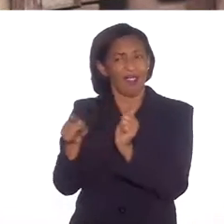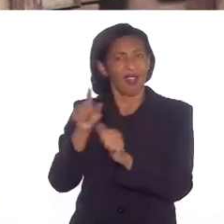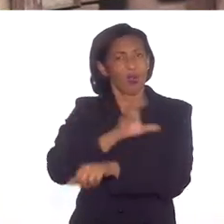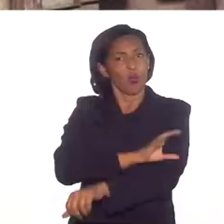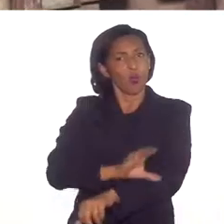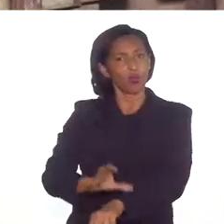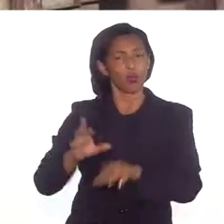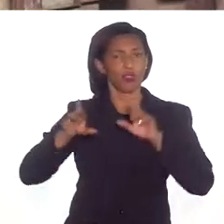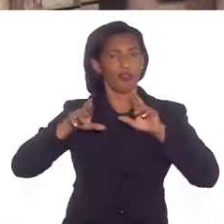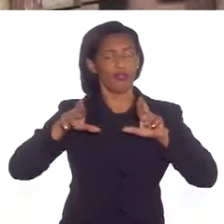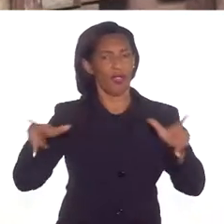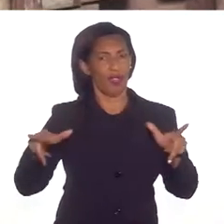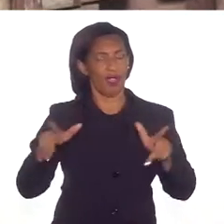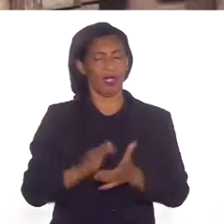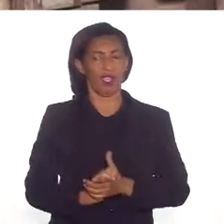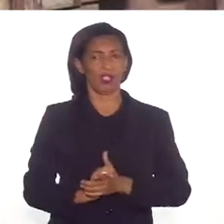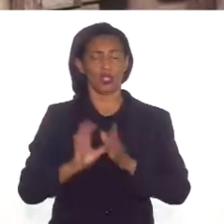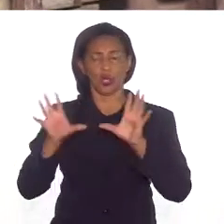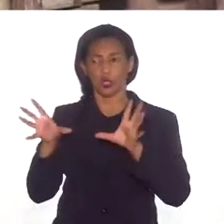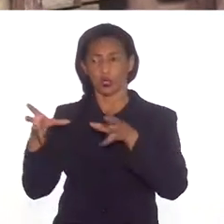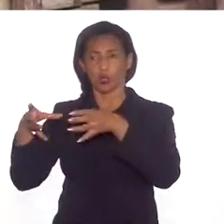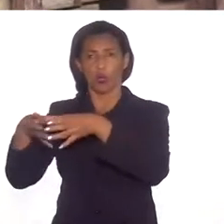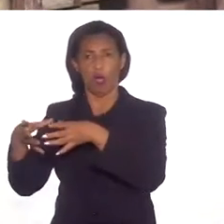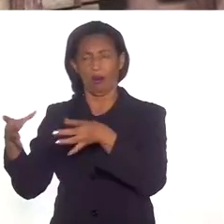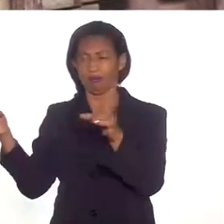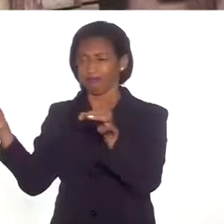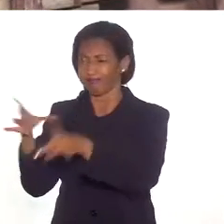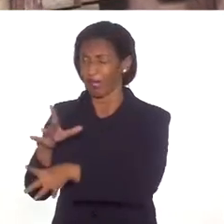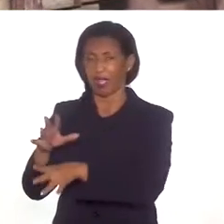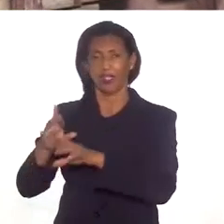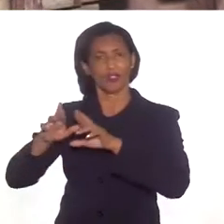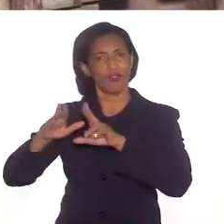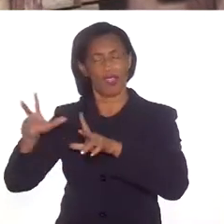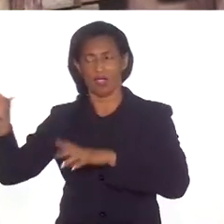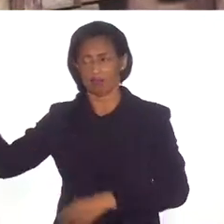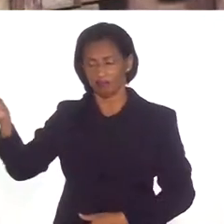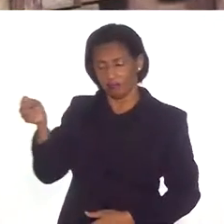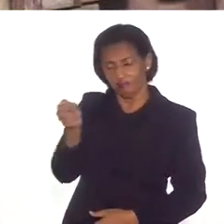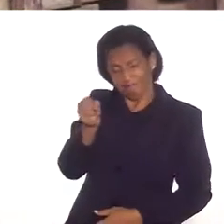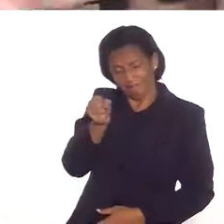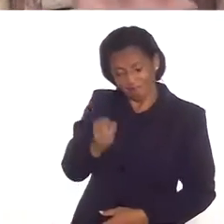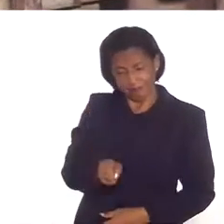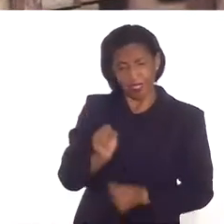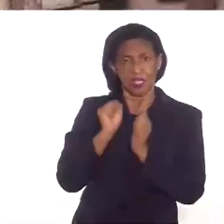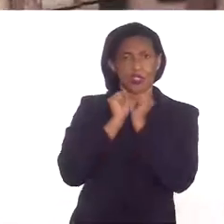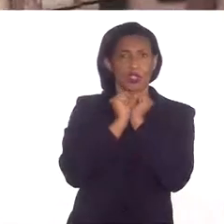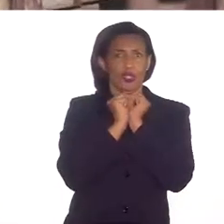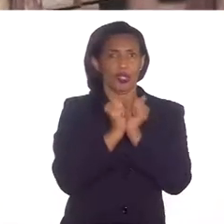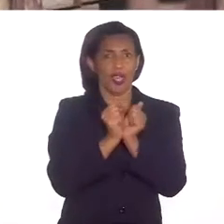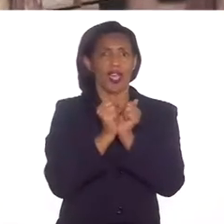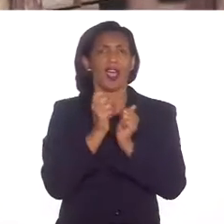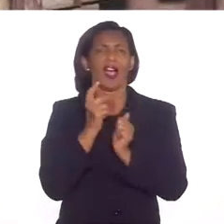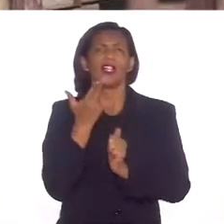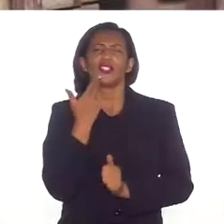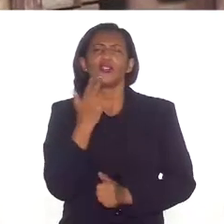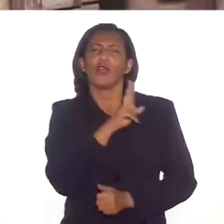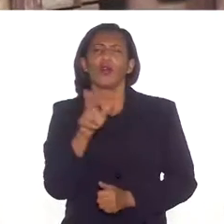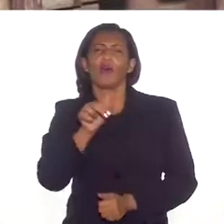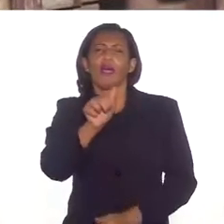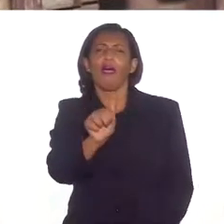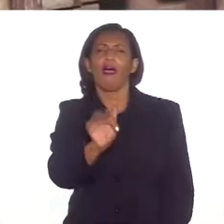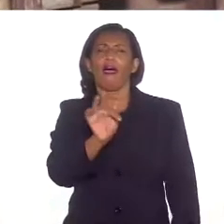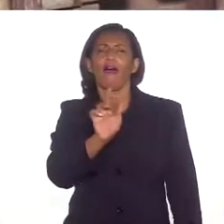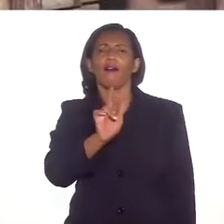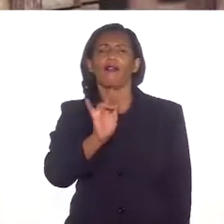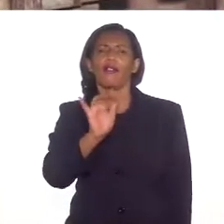vieram de culturas diferentes, de localidades completamente diferentes, mas a gente chama de africanos,